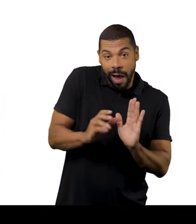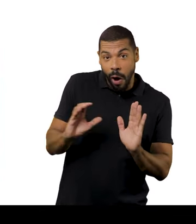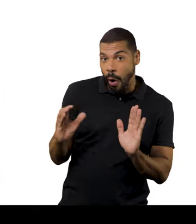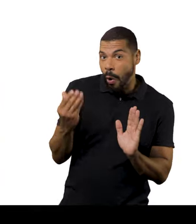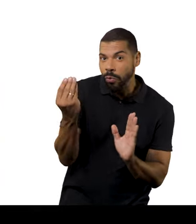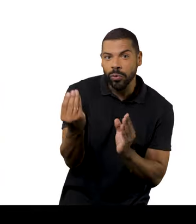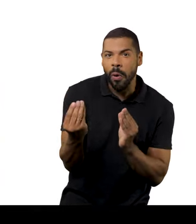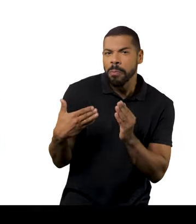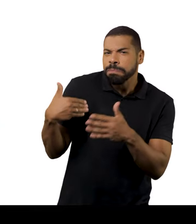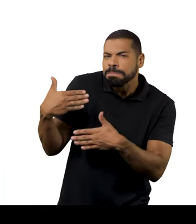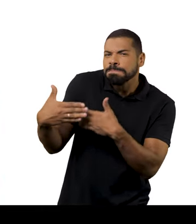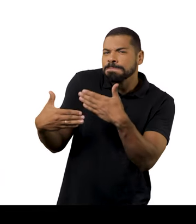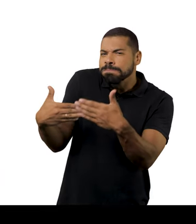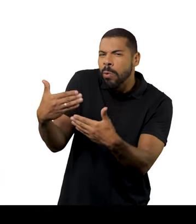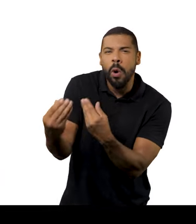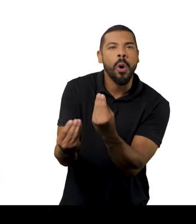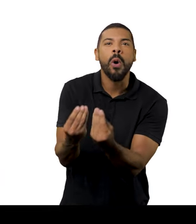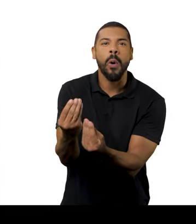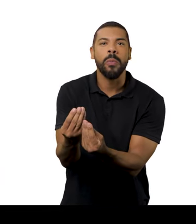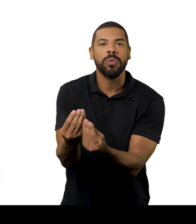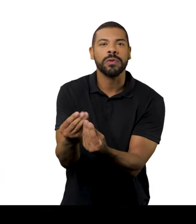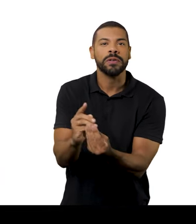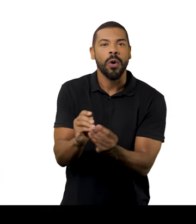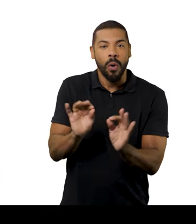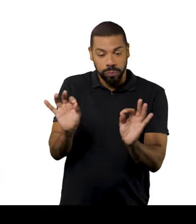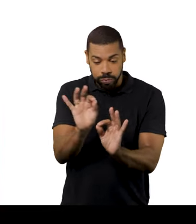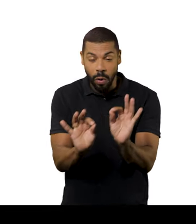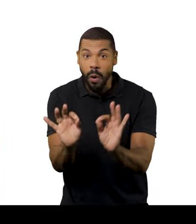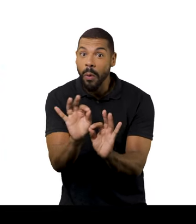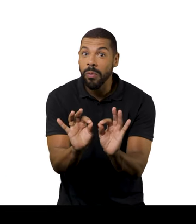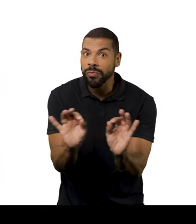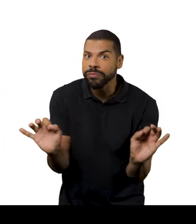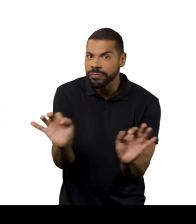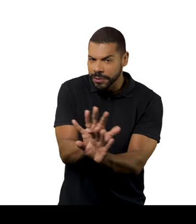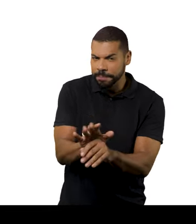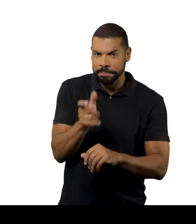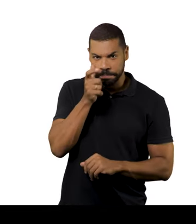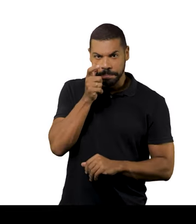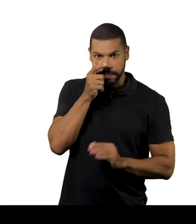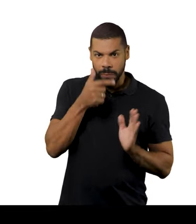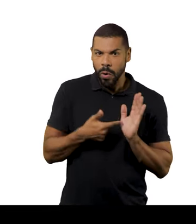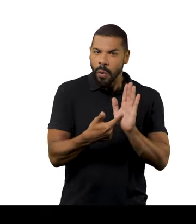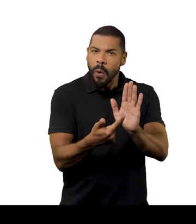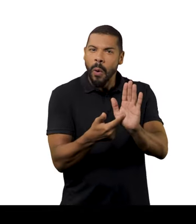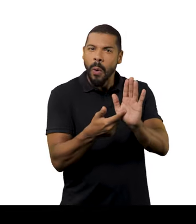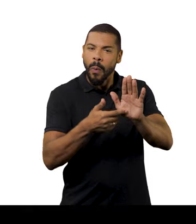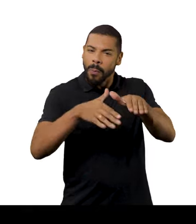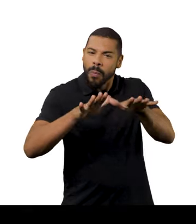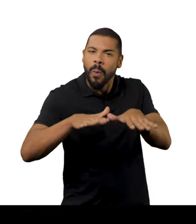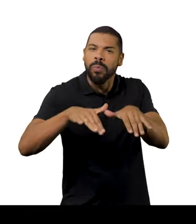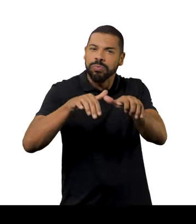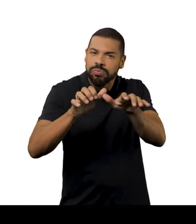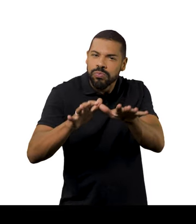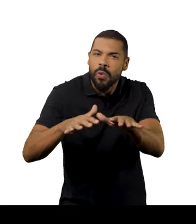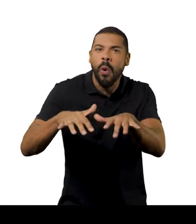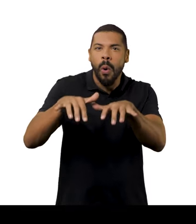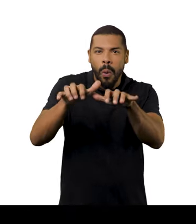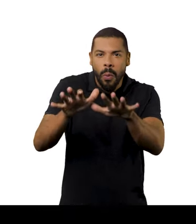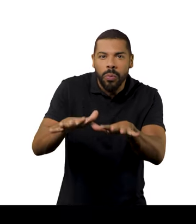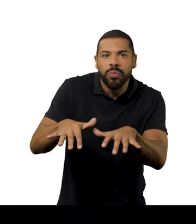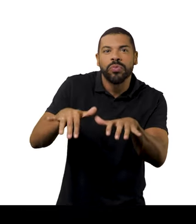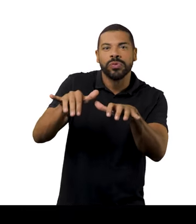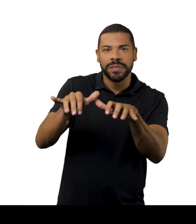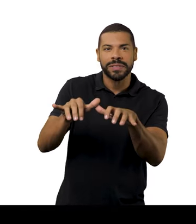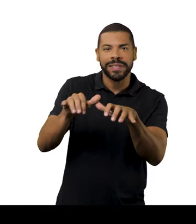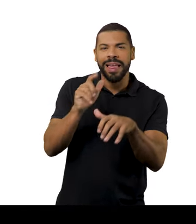ver com o acaso e tem muito a ver com o processo mais do que com o resultado sinal. Ele chamou atenção pra esse movimento aqui,